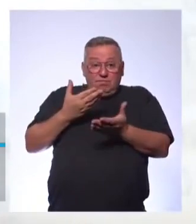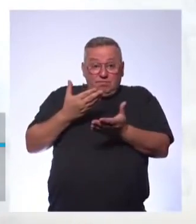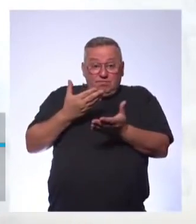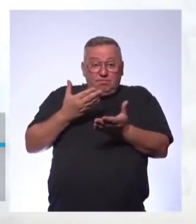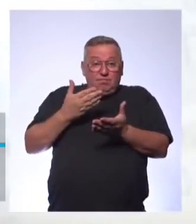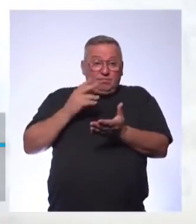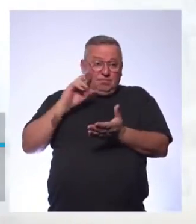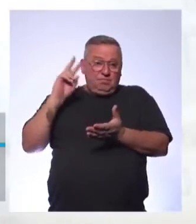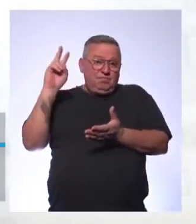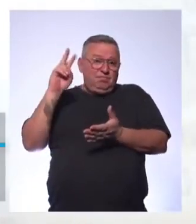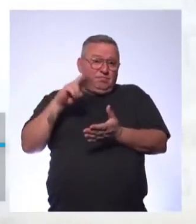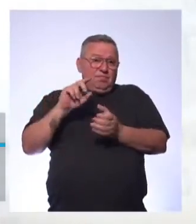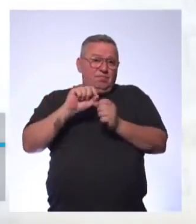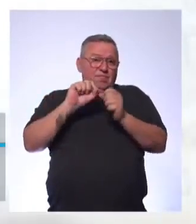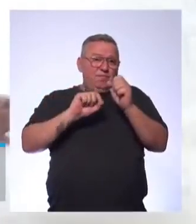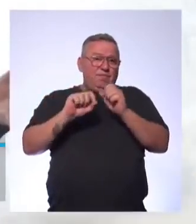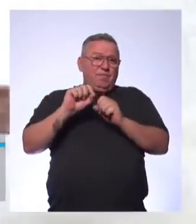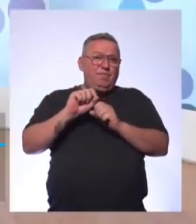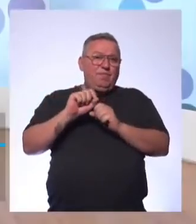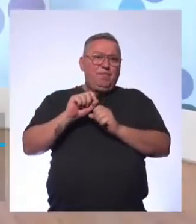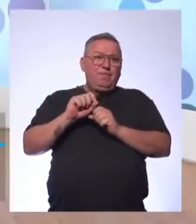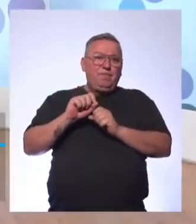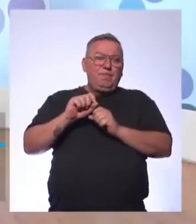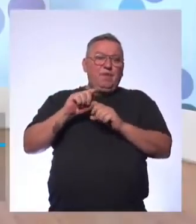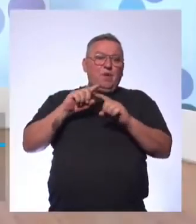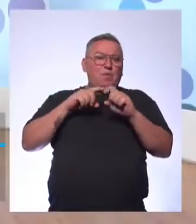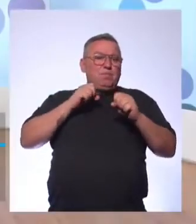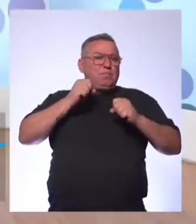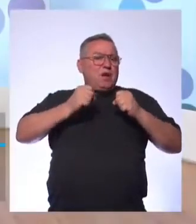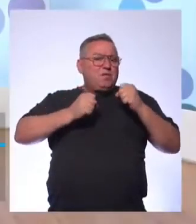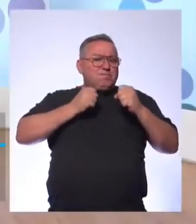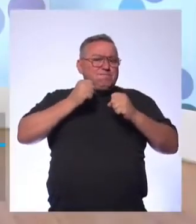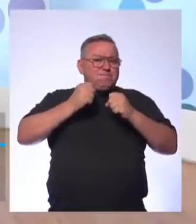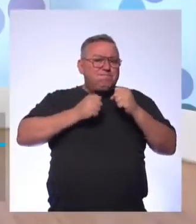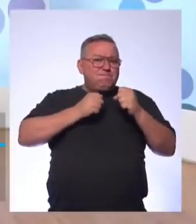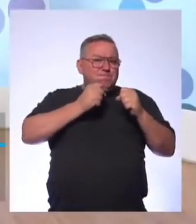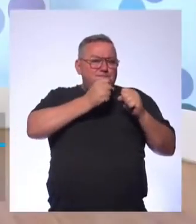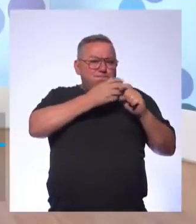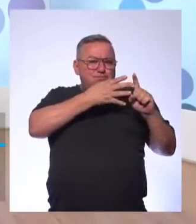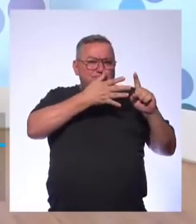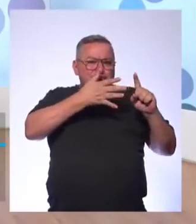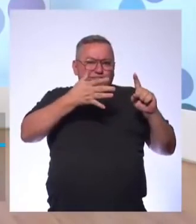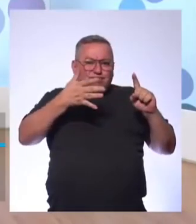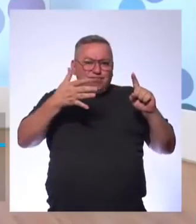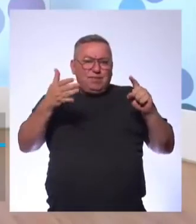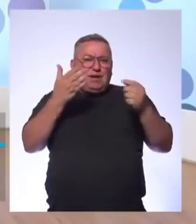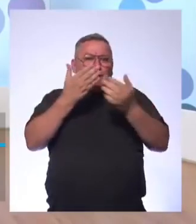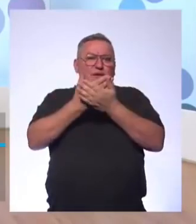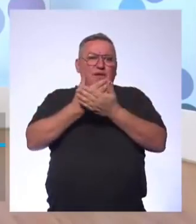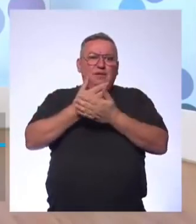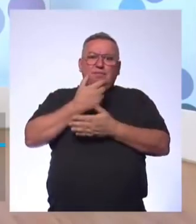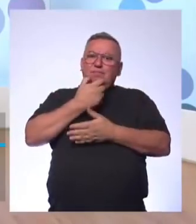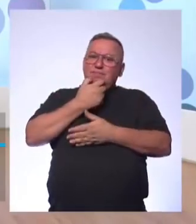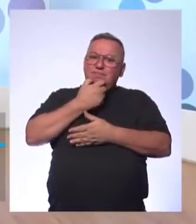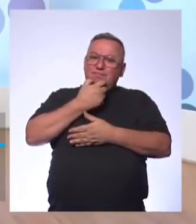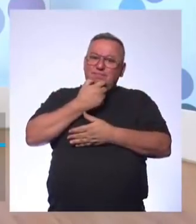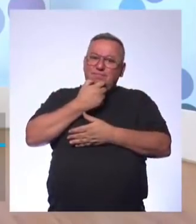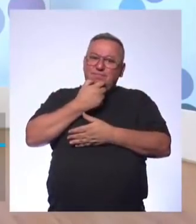parou para fazer aí um Como é que fala? Uma maratona, né? Já parou aí para maratonar as aulas de inglês?